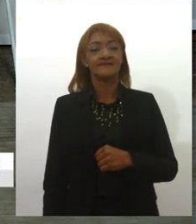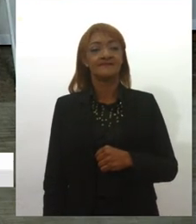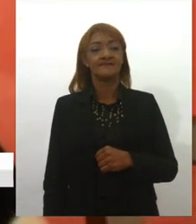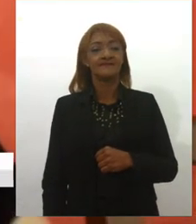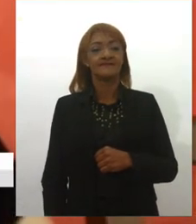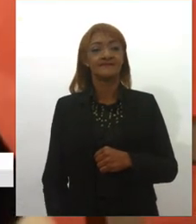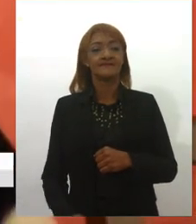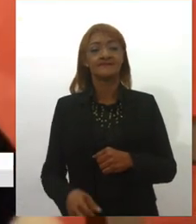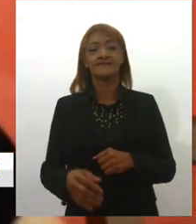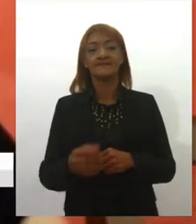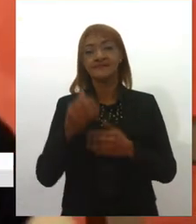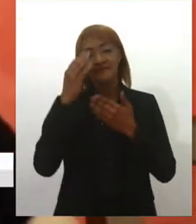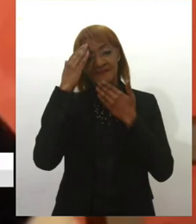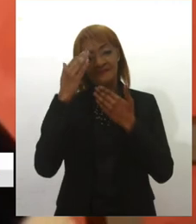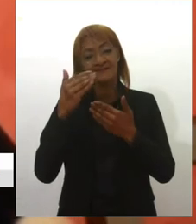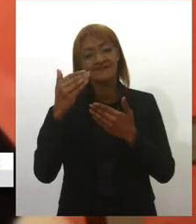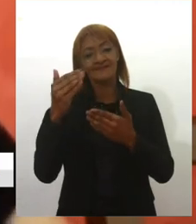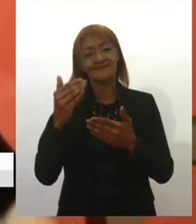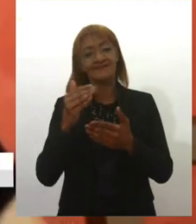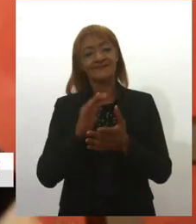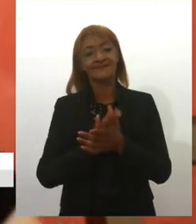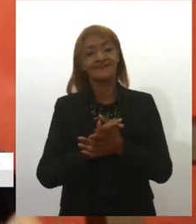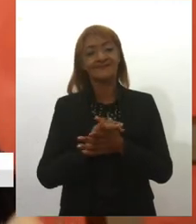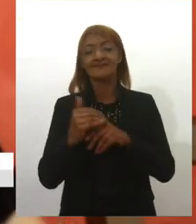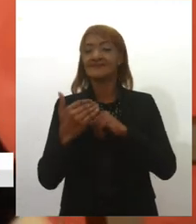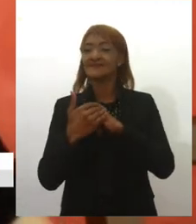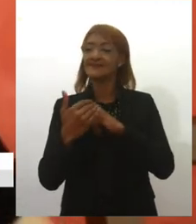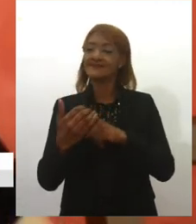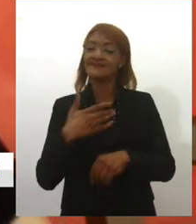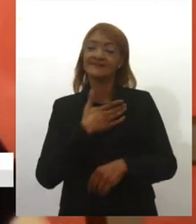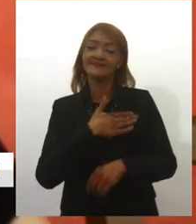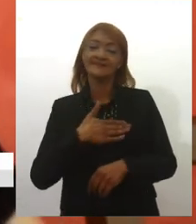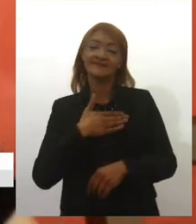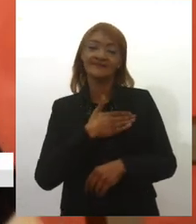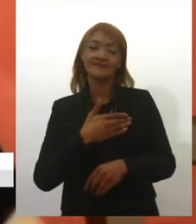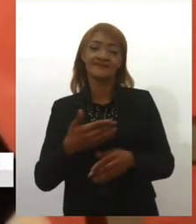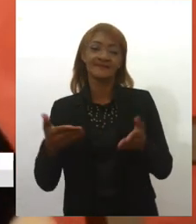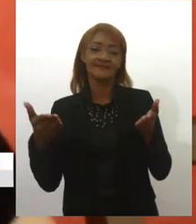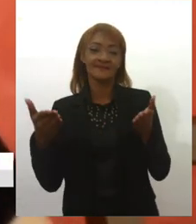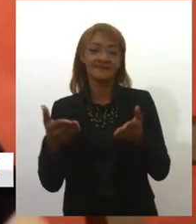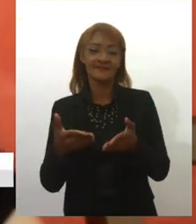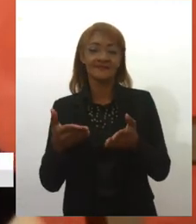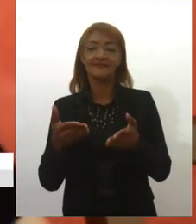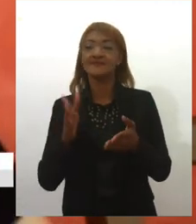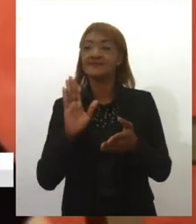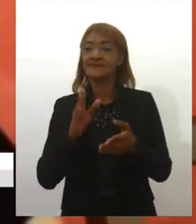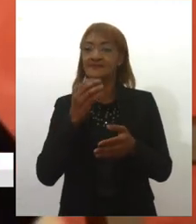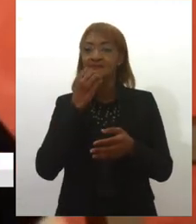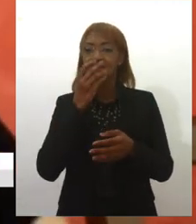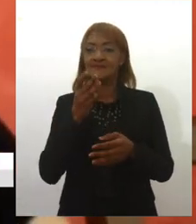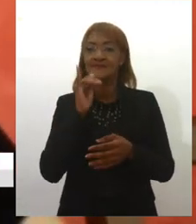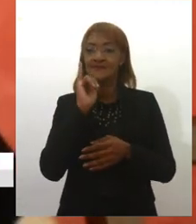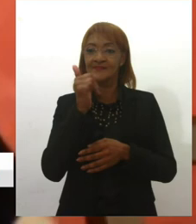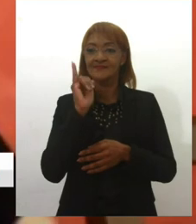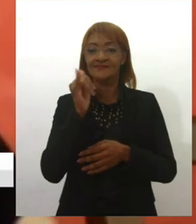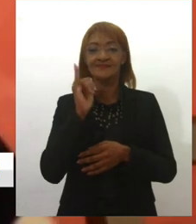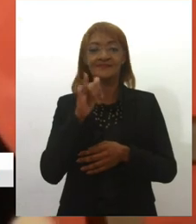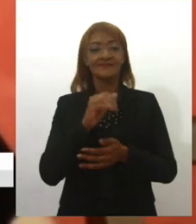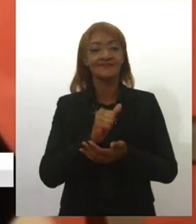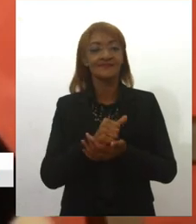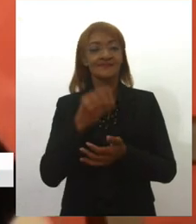Pessoal, muito obrigada pelo convite, é um prazer estar aqui, é prazer poder contar uma história que pode trazer